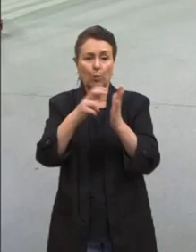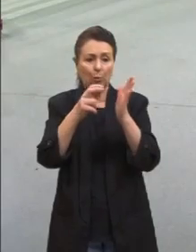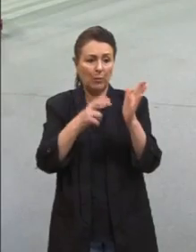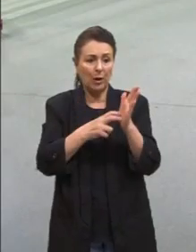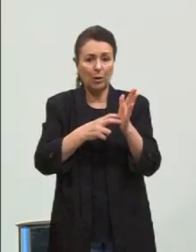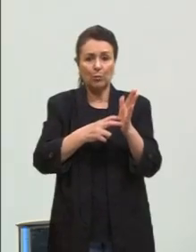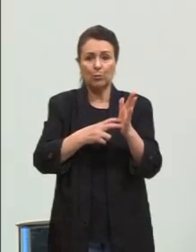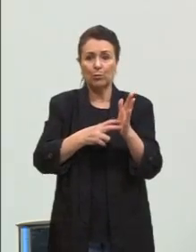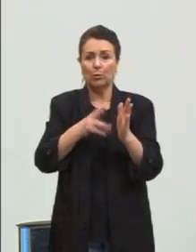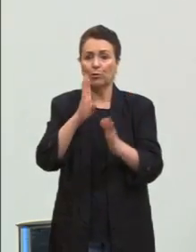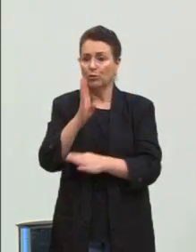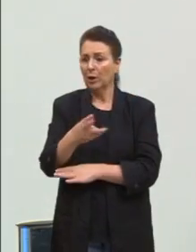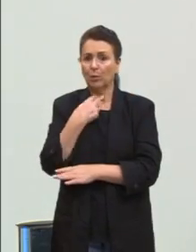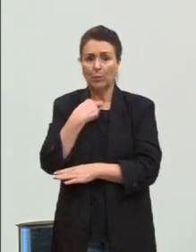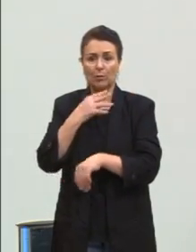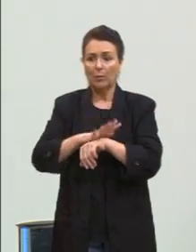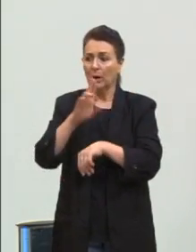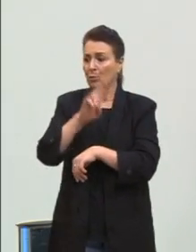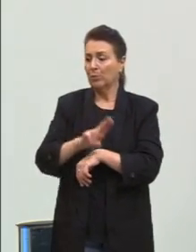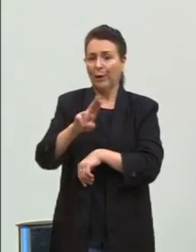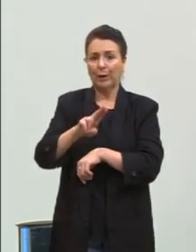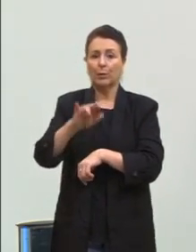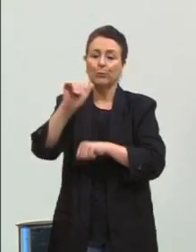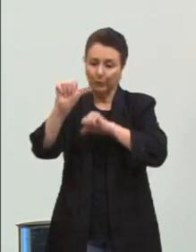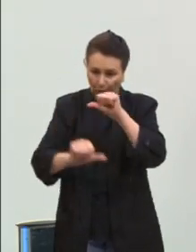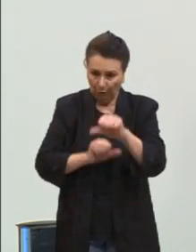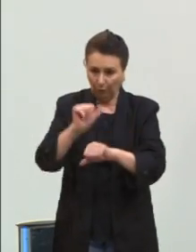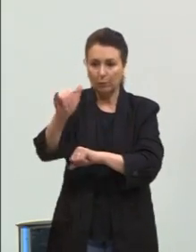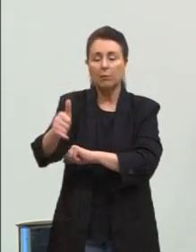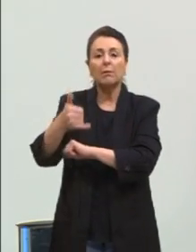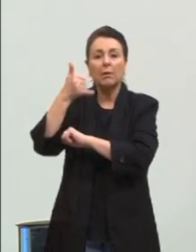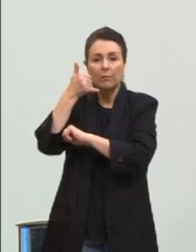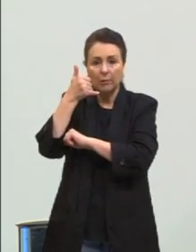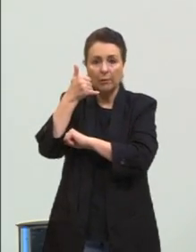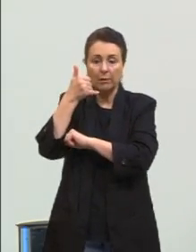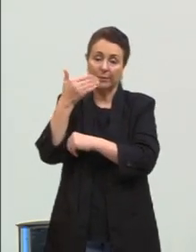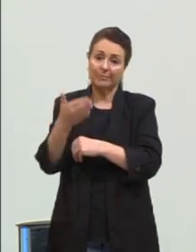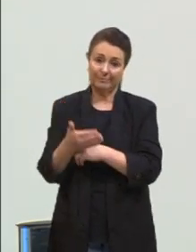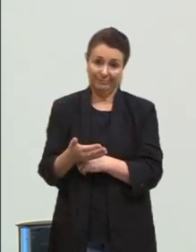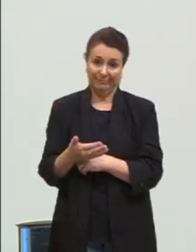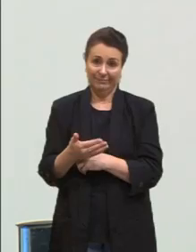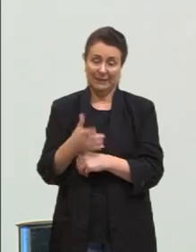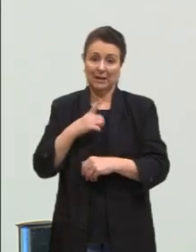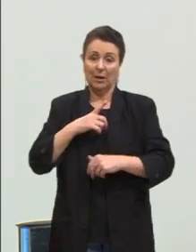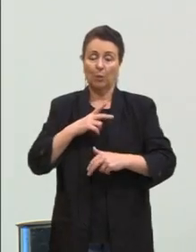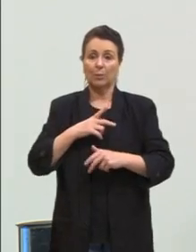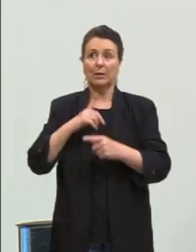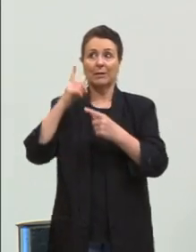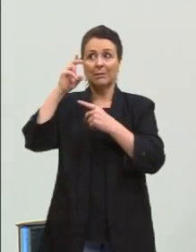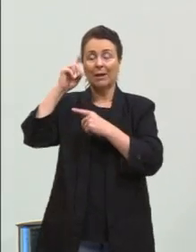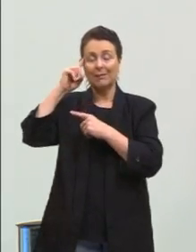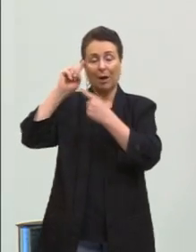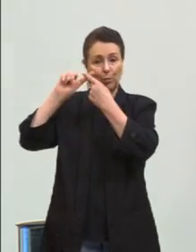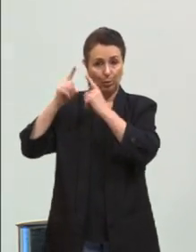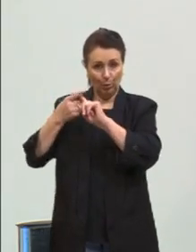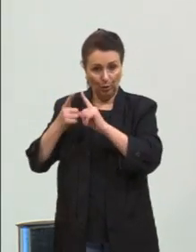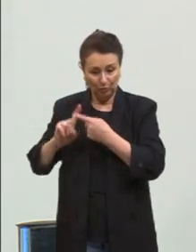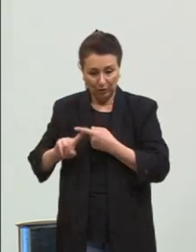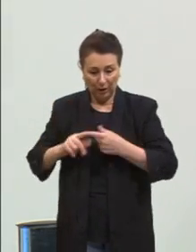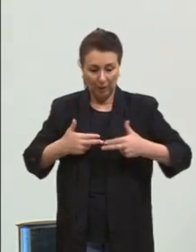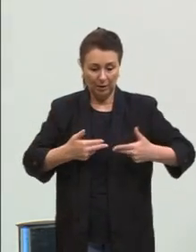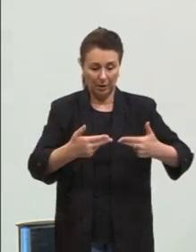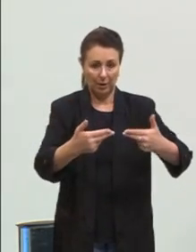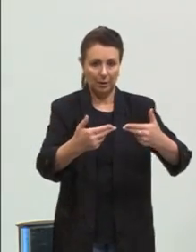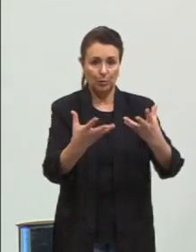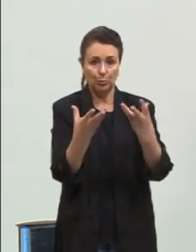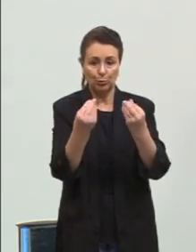trocar o celular, aquela questão toda. E dentro dessa lógica das guerras, né? Muitos produtos que